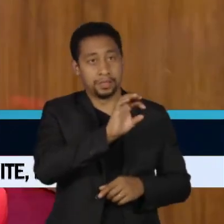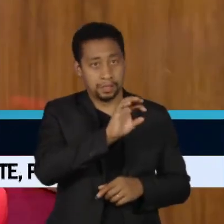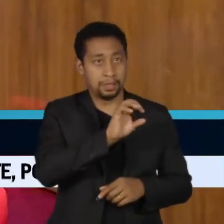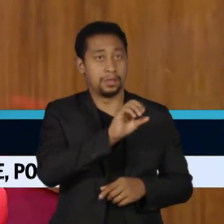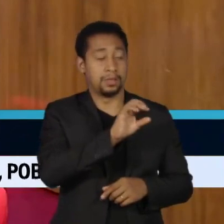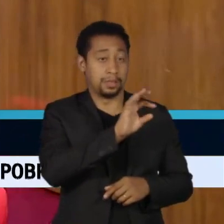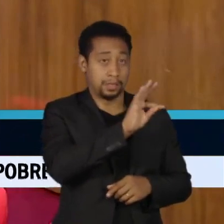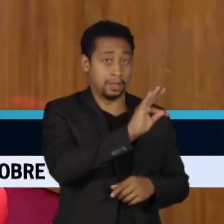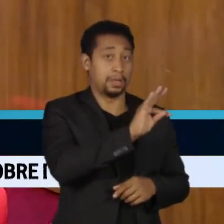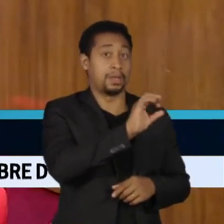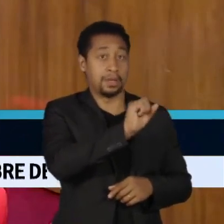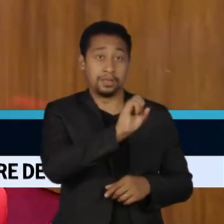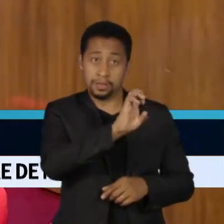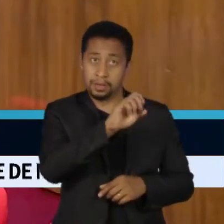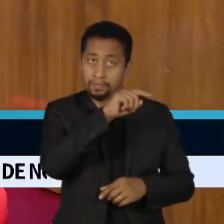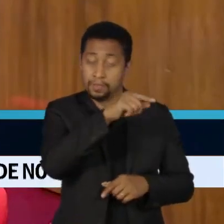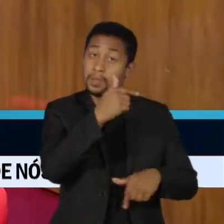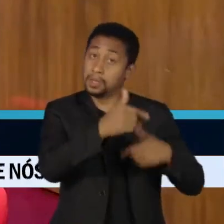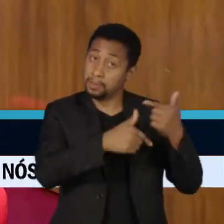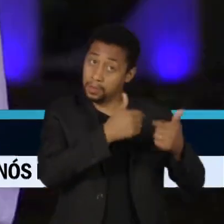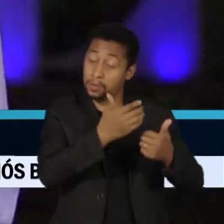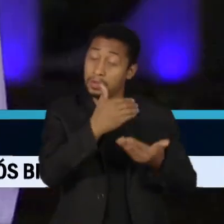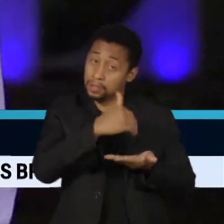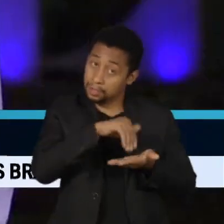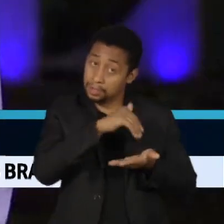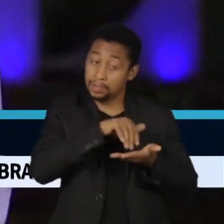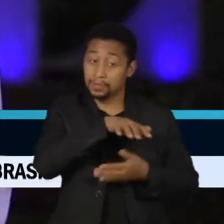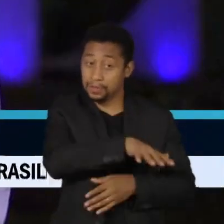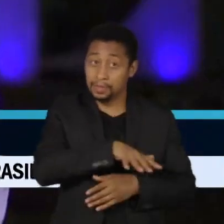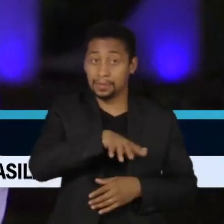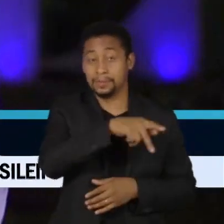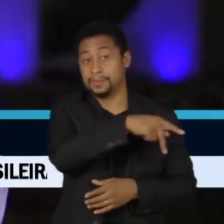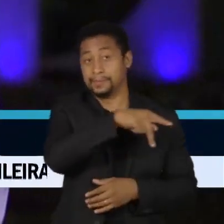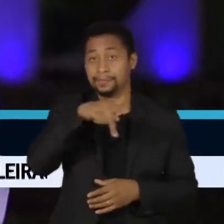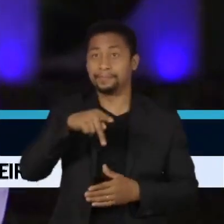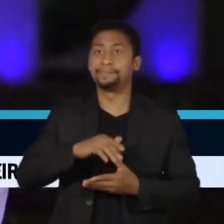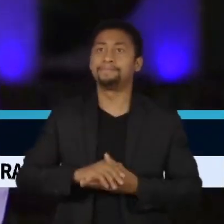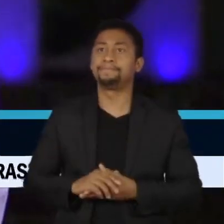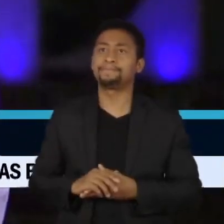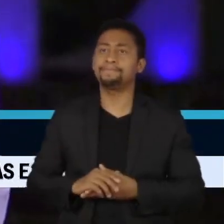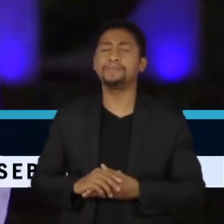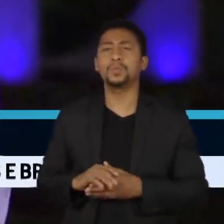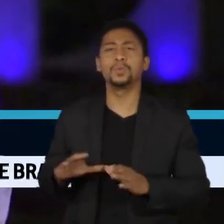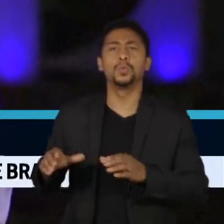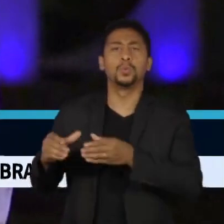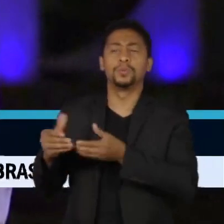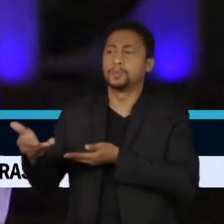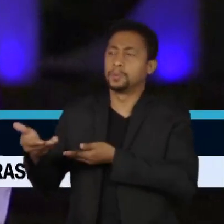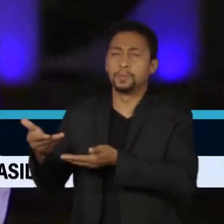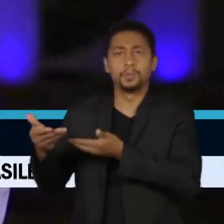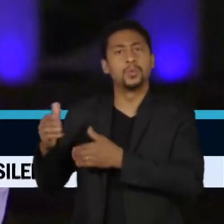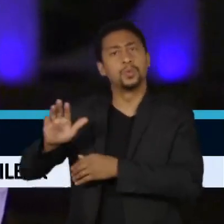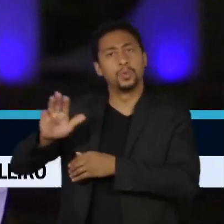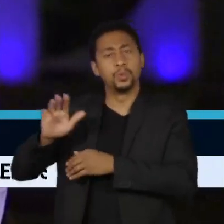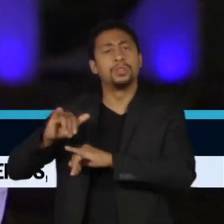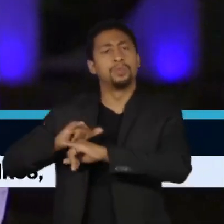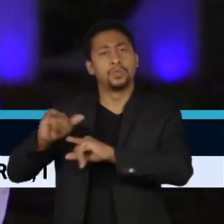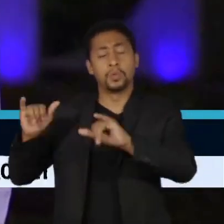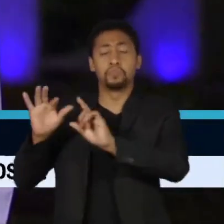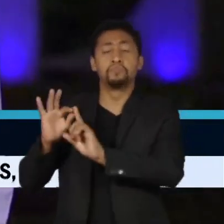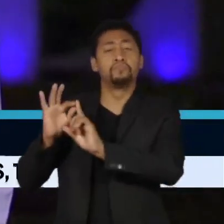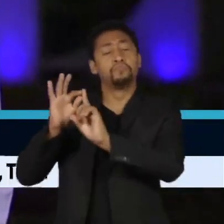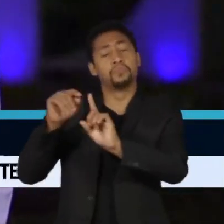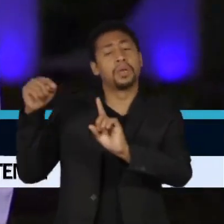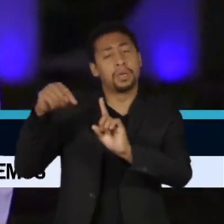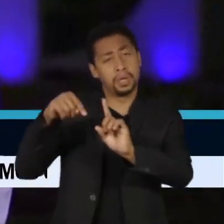atuou como secretário-geral da presidência. Segundo interlocutores de Lula, o escolhido deve ser Almeida Neto.